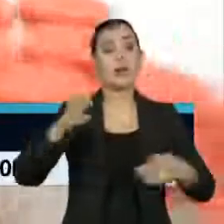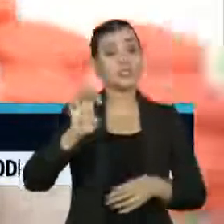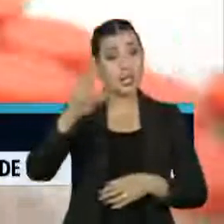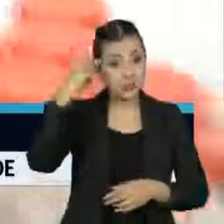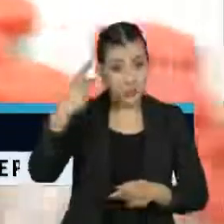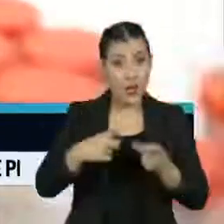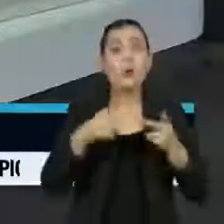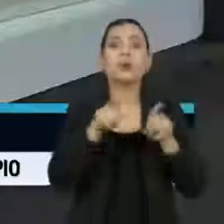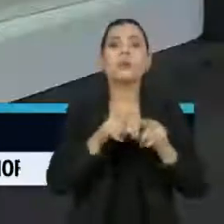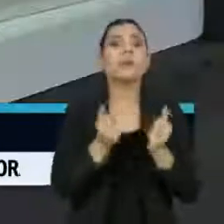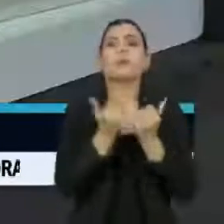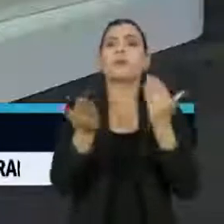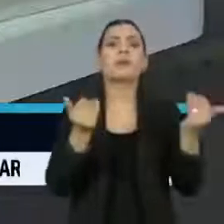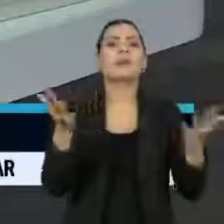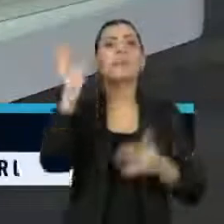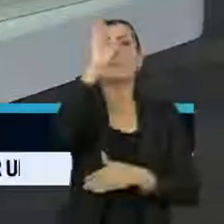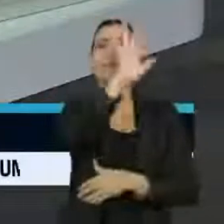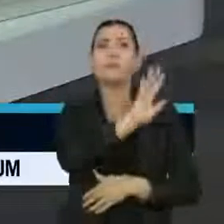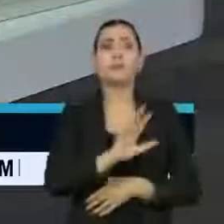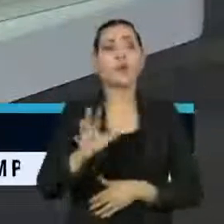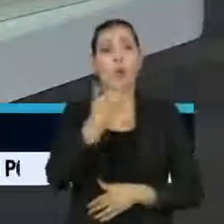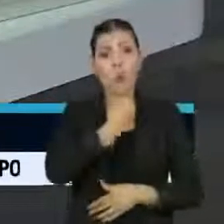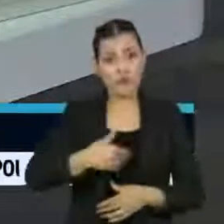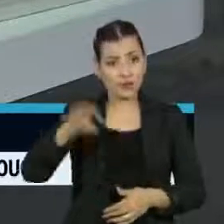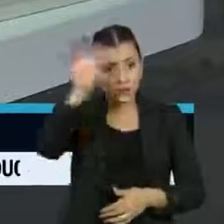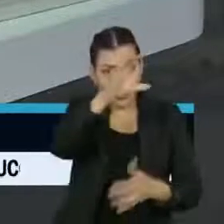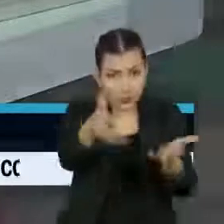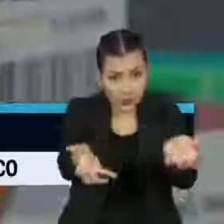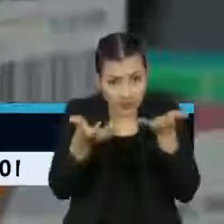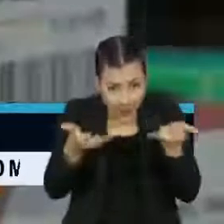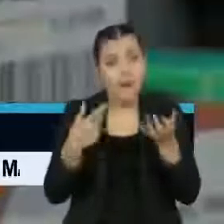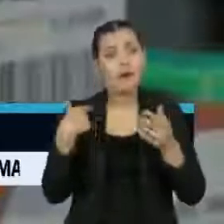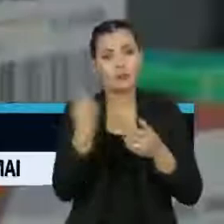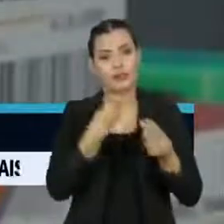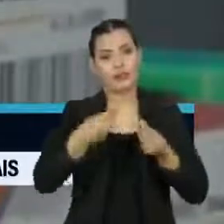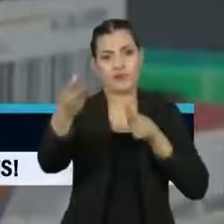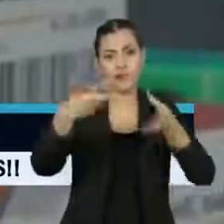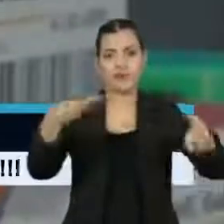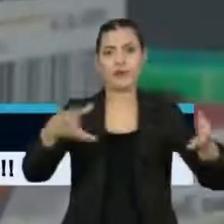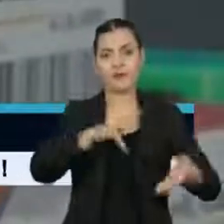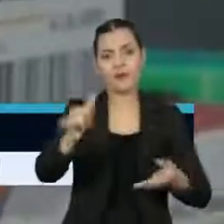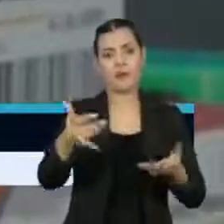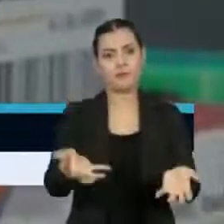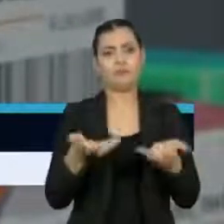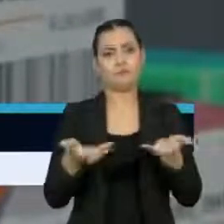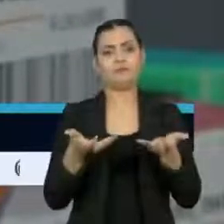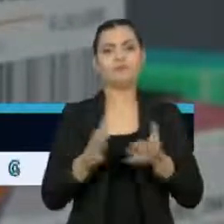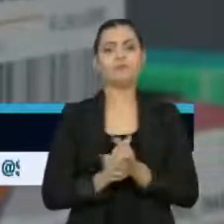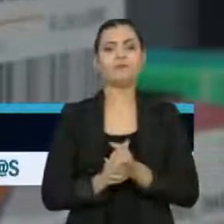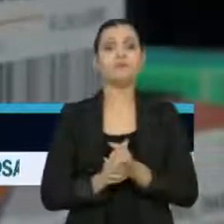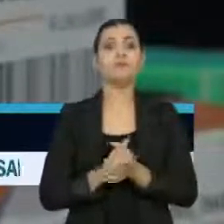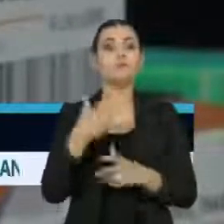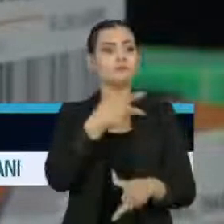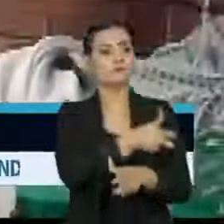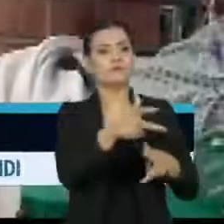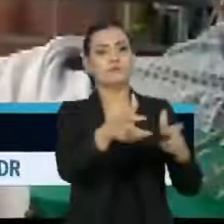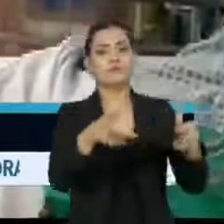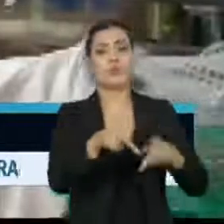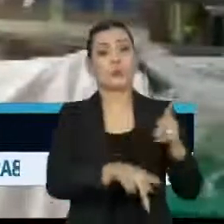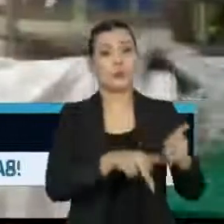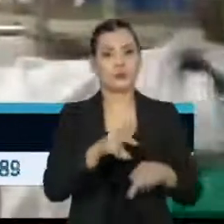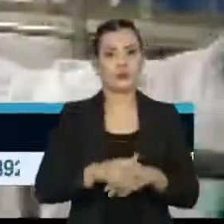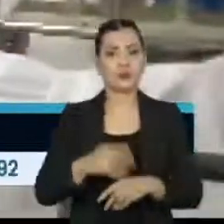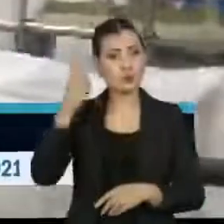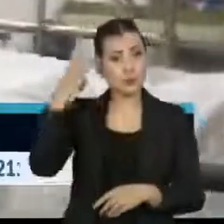e disponibilizará para todos os governos estaduais que desejarem adquirir a vacina para a imunização da sua população.